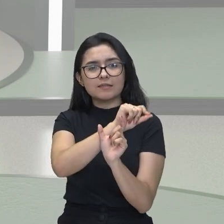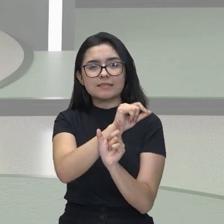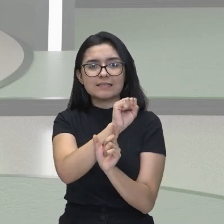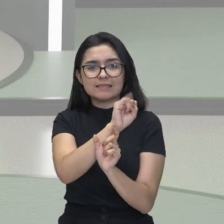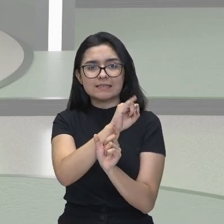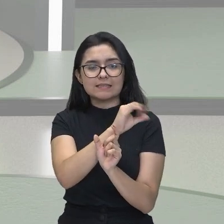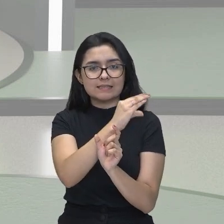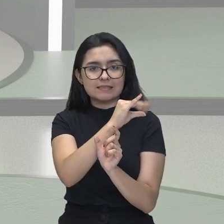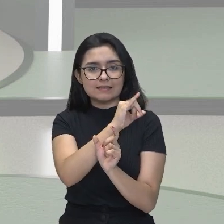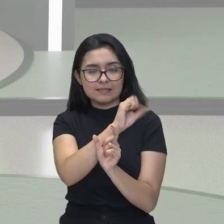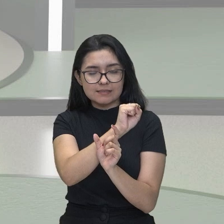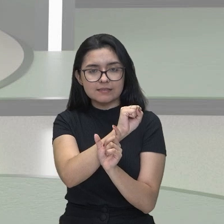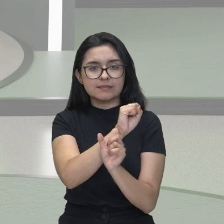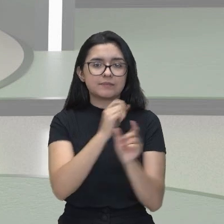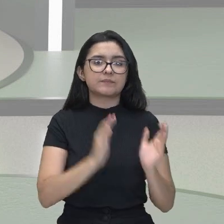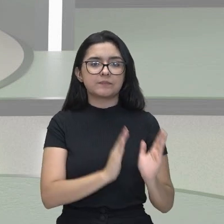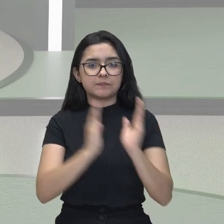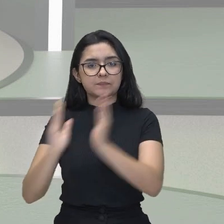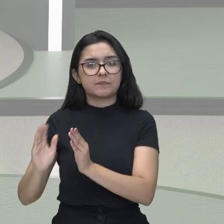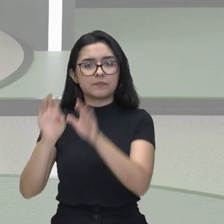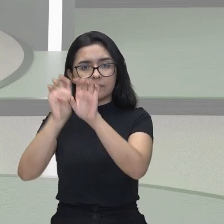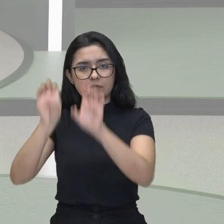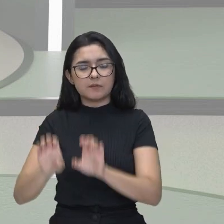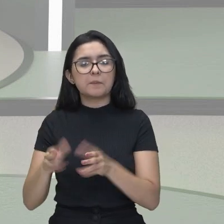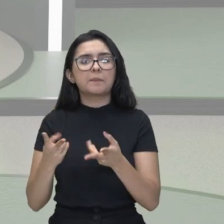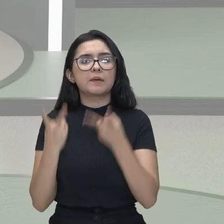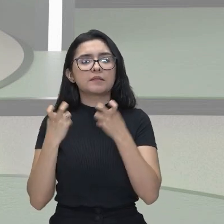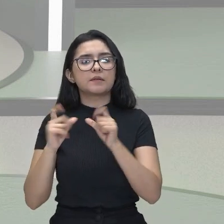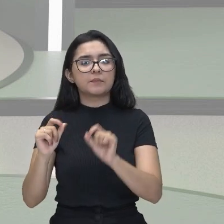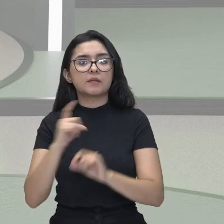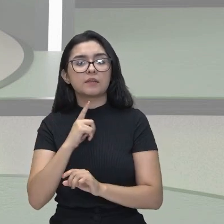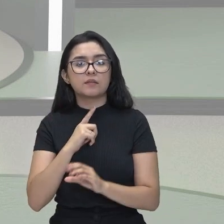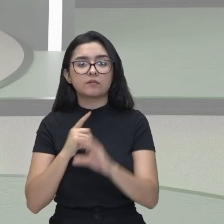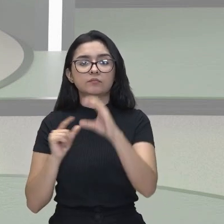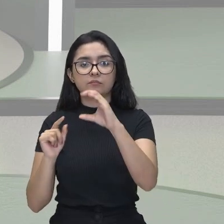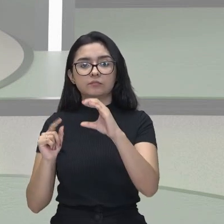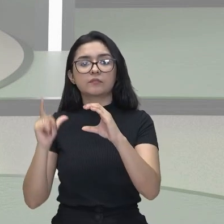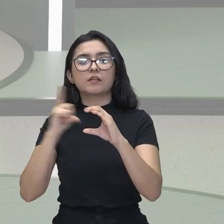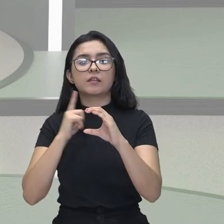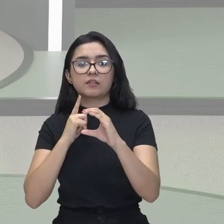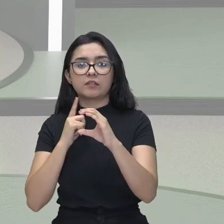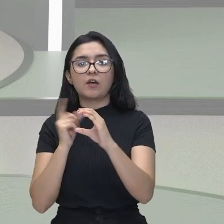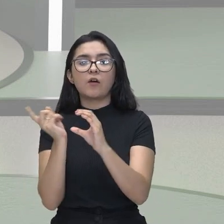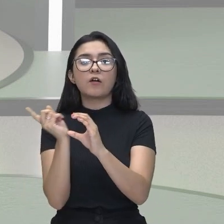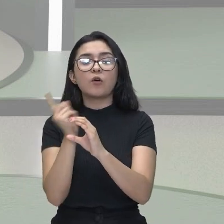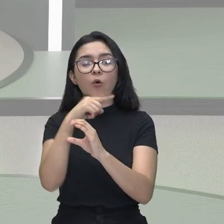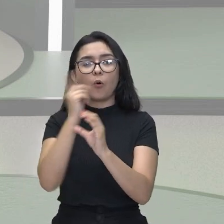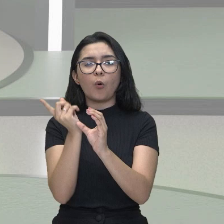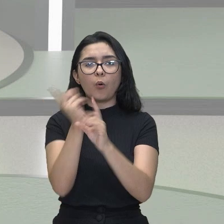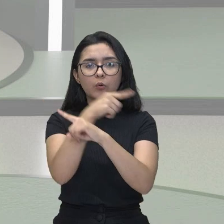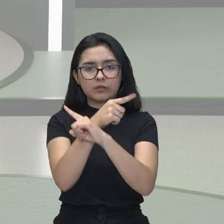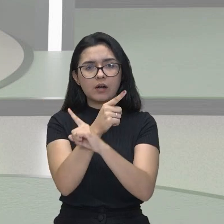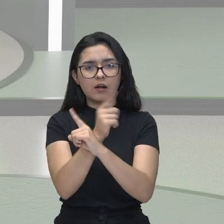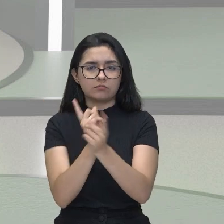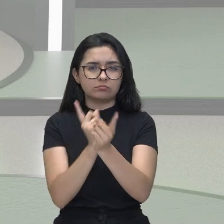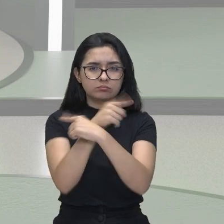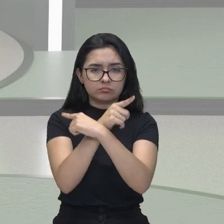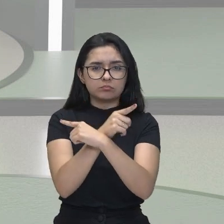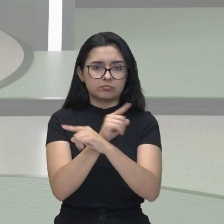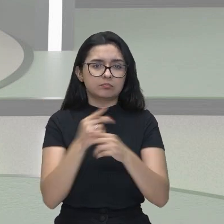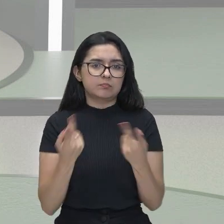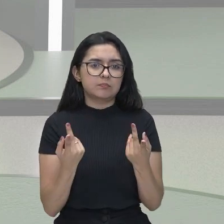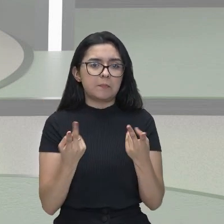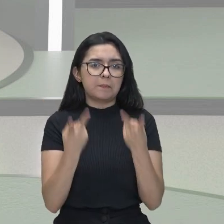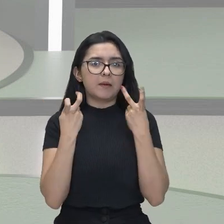outro composto, a gente percebe que os ligantes estão em lados opostos. Eita, aqui eu tenho